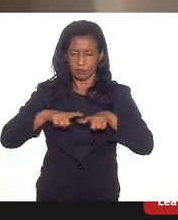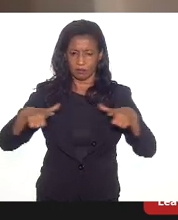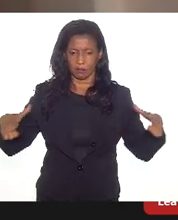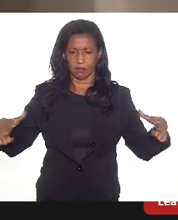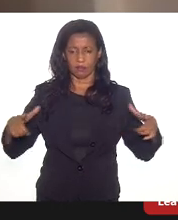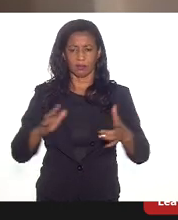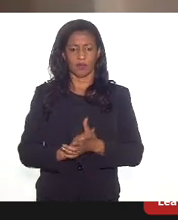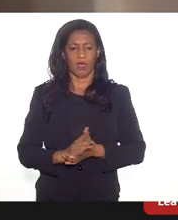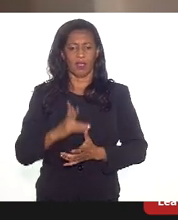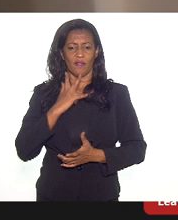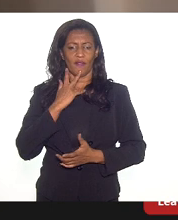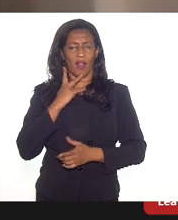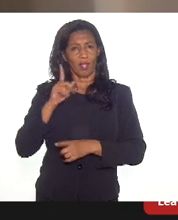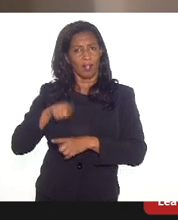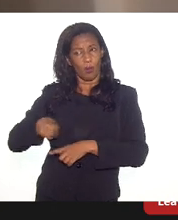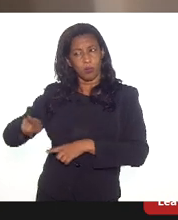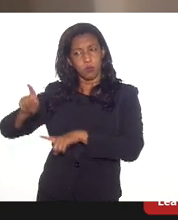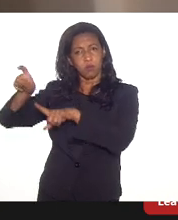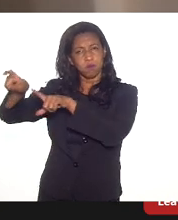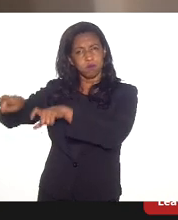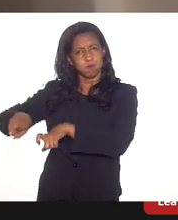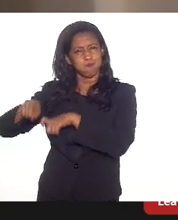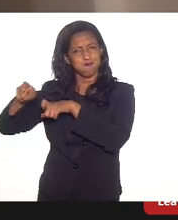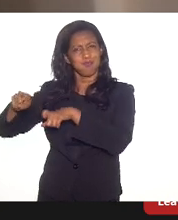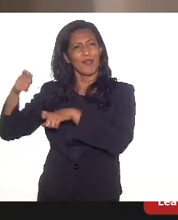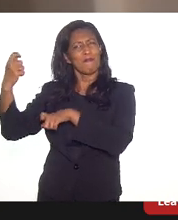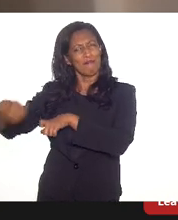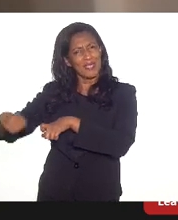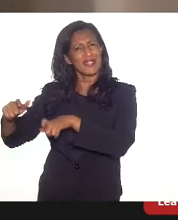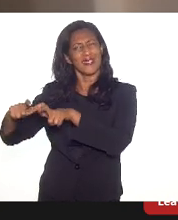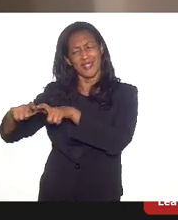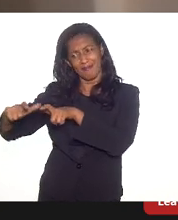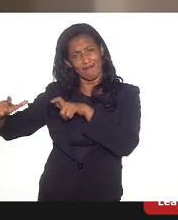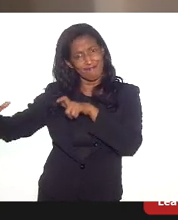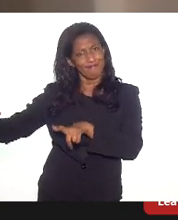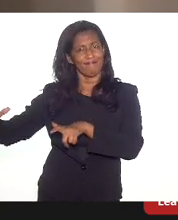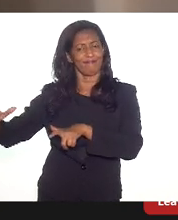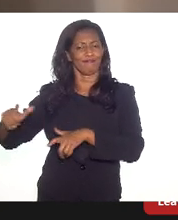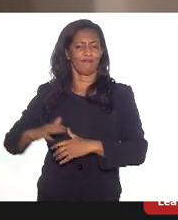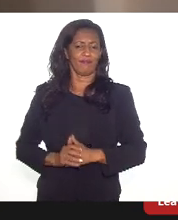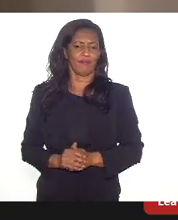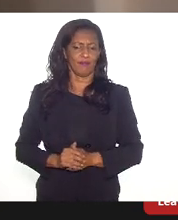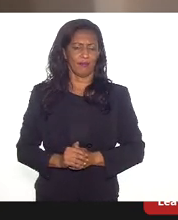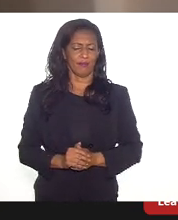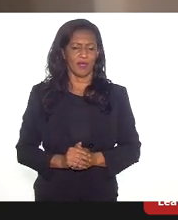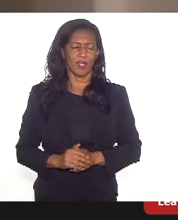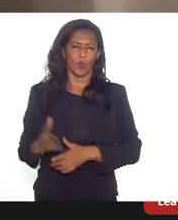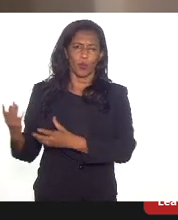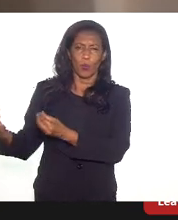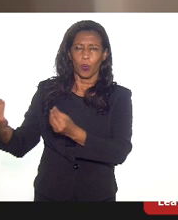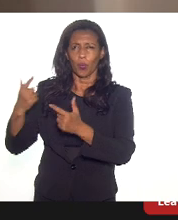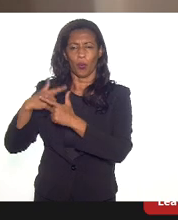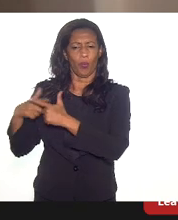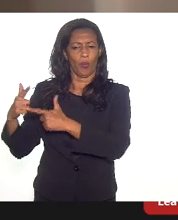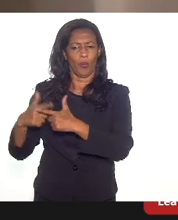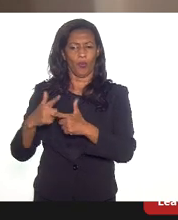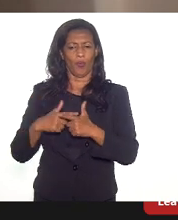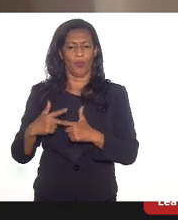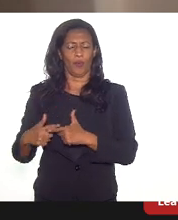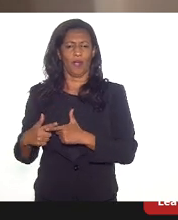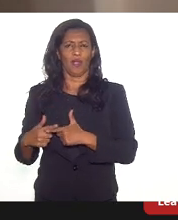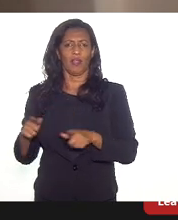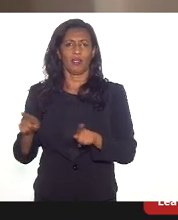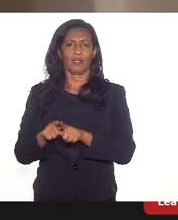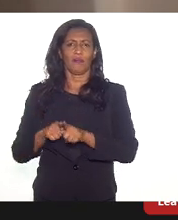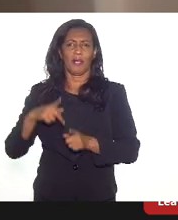o nosso interior fluminense precisa crescer muito, mas o grande problema é a nossa periferia